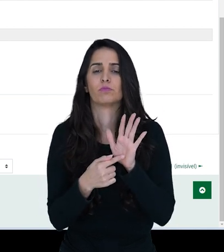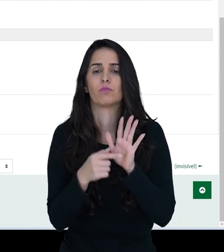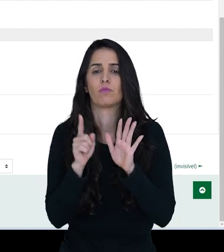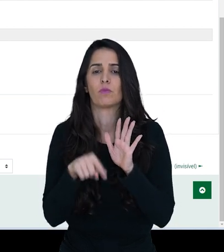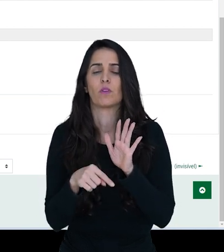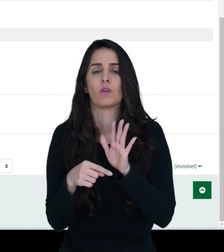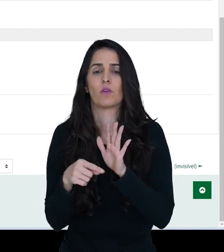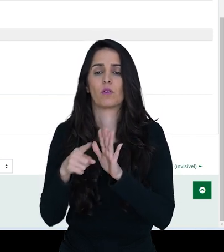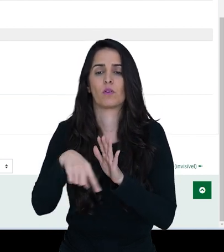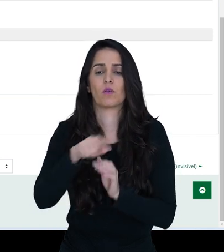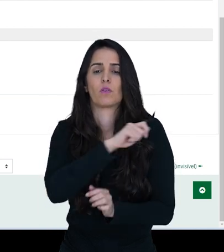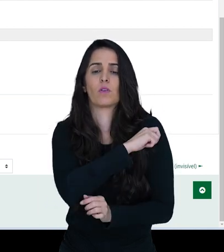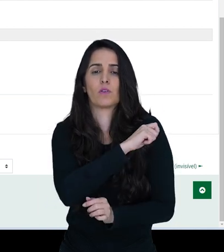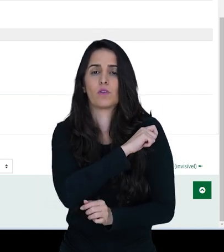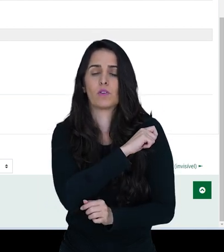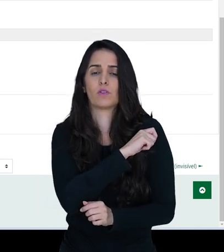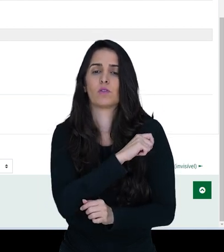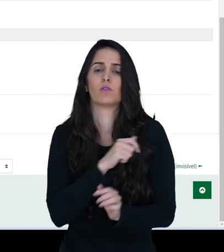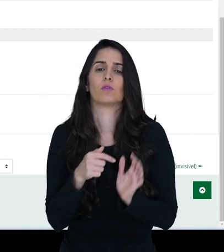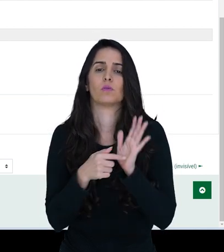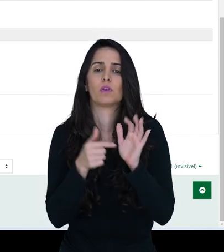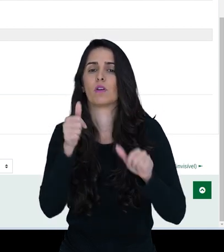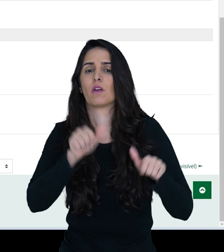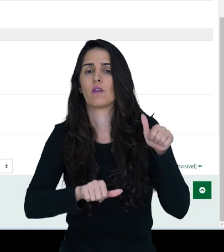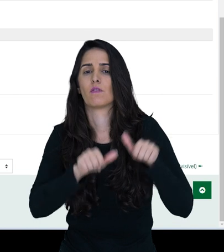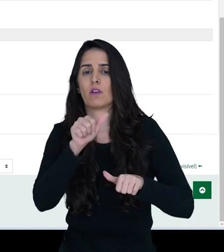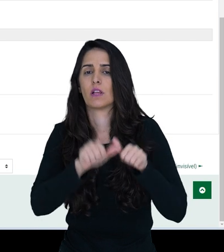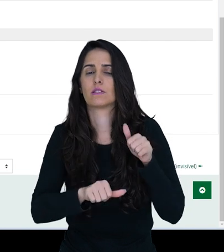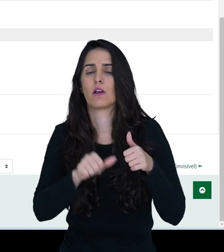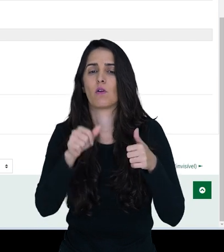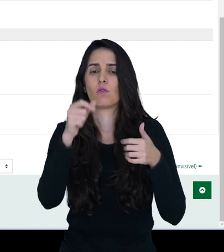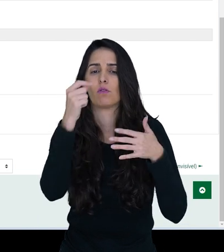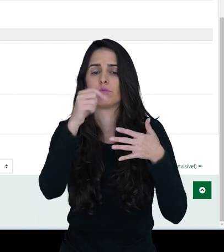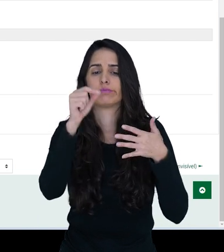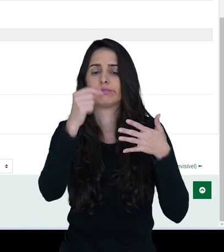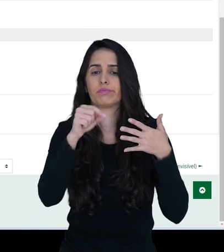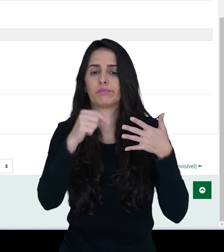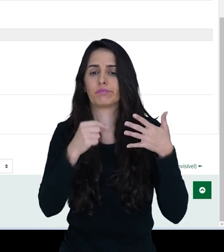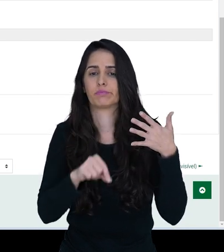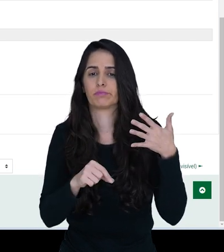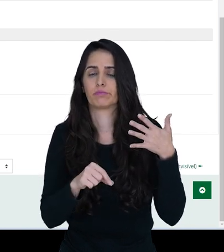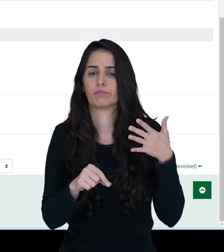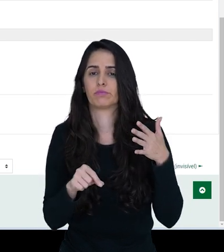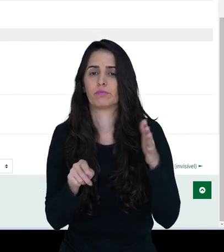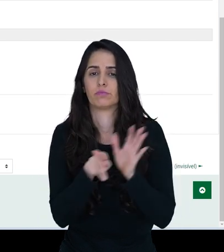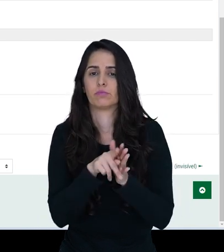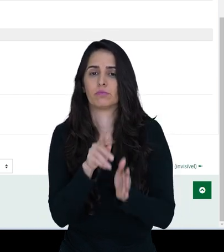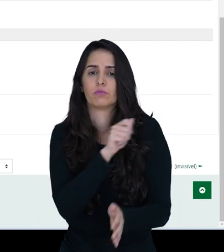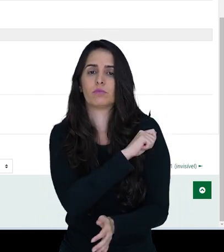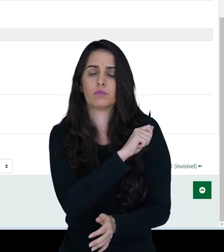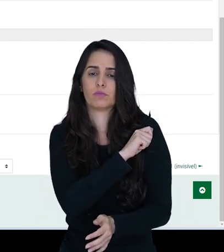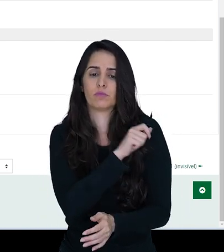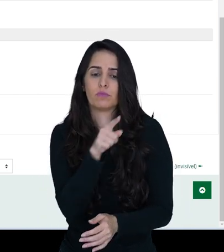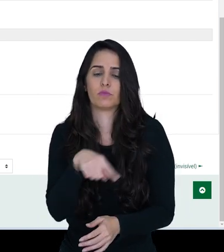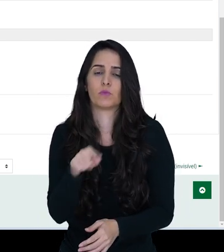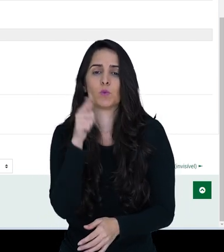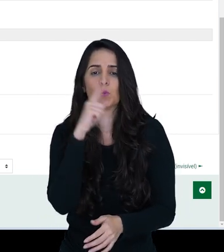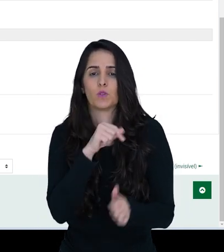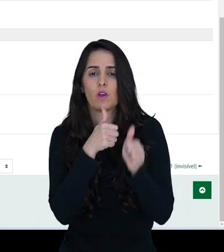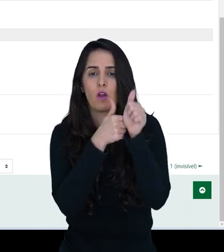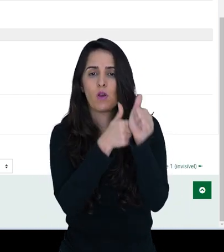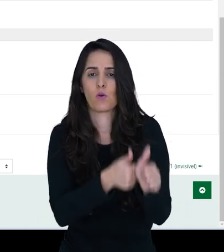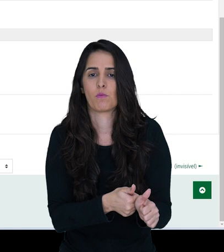mostrar a definição do guia para os estudantes e mostrar a avaliação por critério aos estudantes. É importante para que o estudante